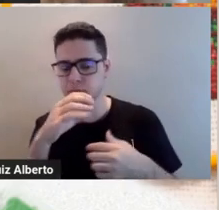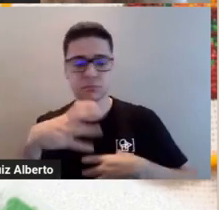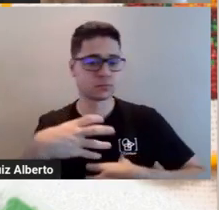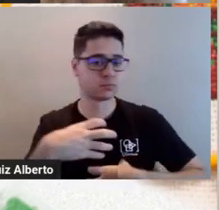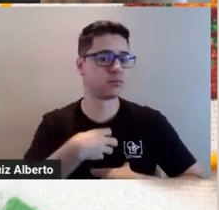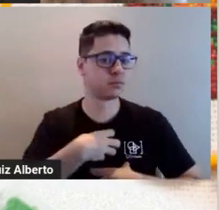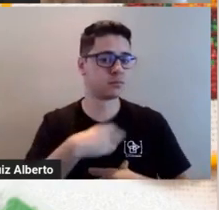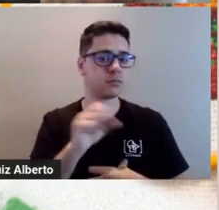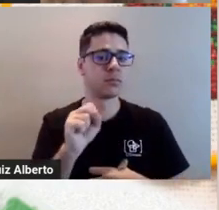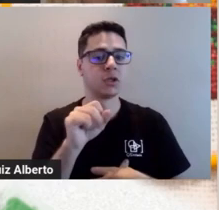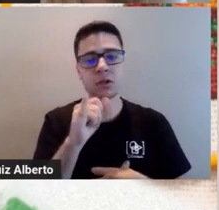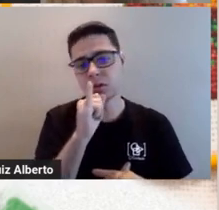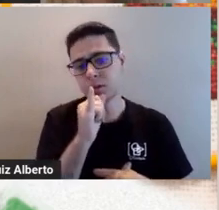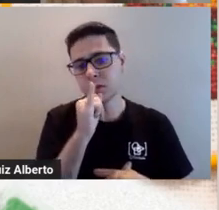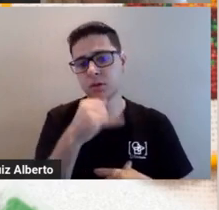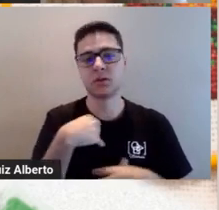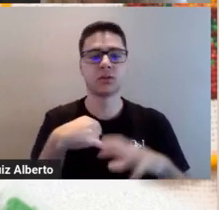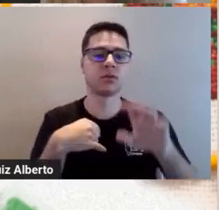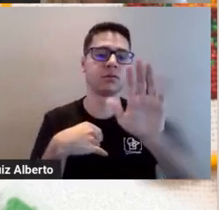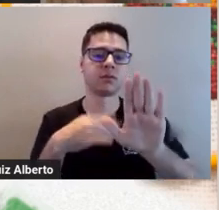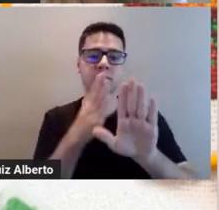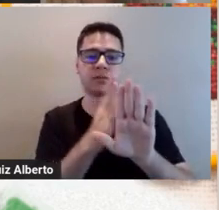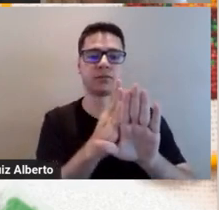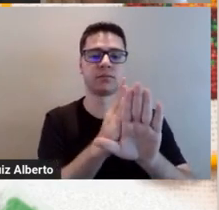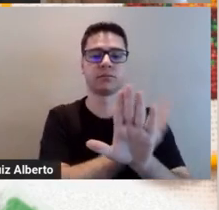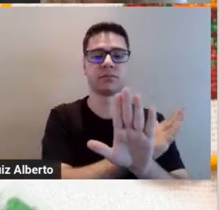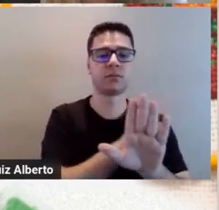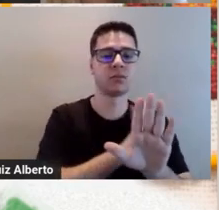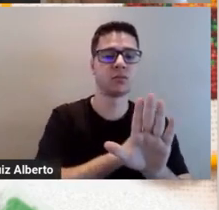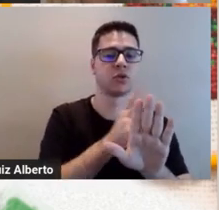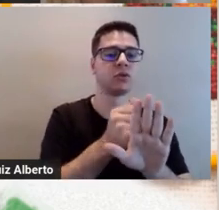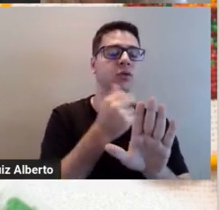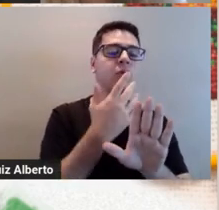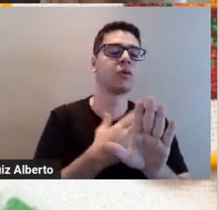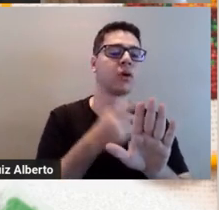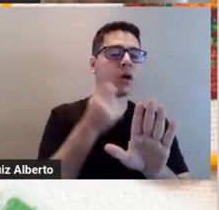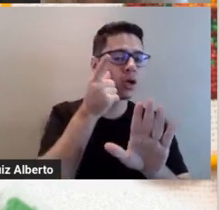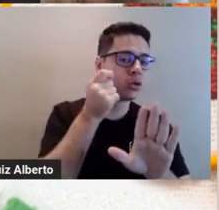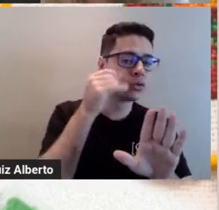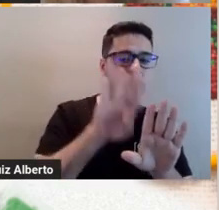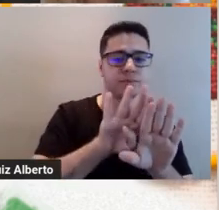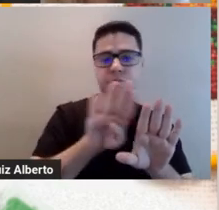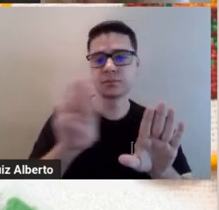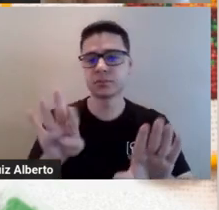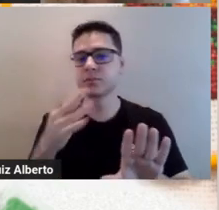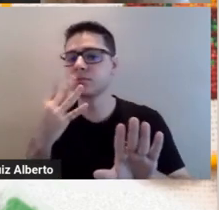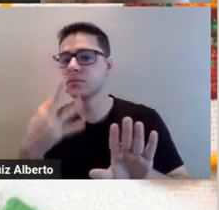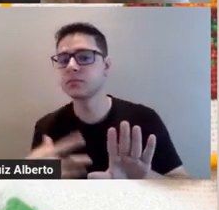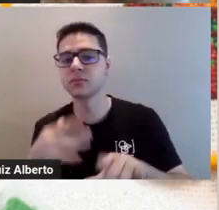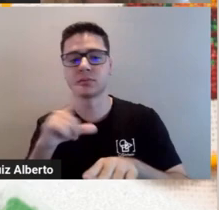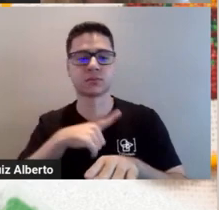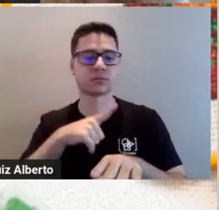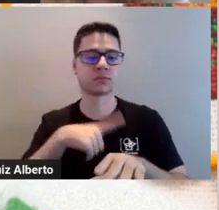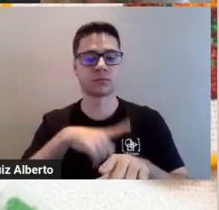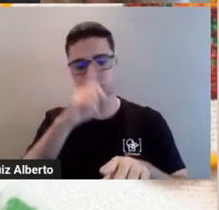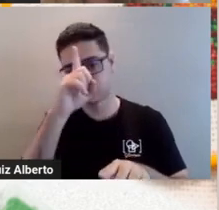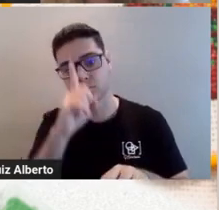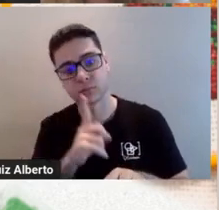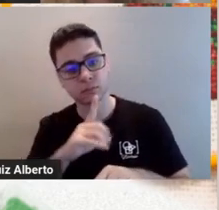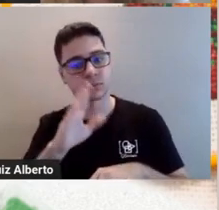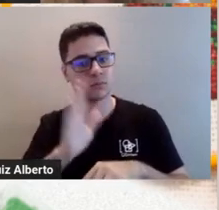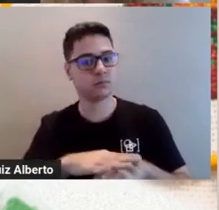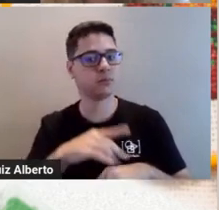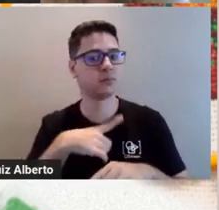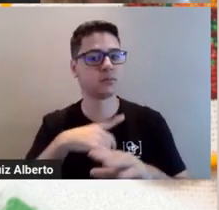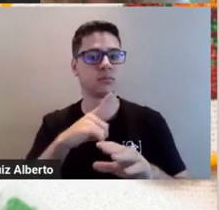tampar ali, eu tenho para o lado de cá todas as cores com mais azuis e para lado de cá, que tem mais amarelo. Então, como tem